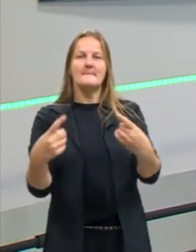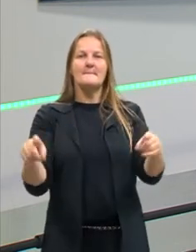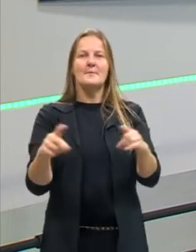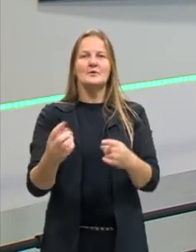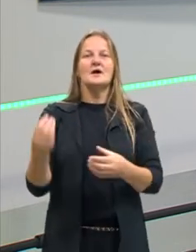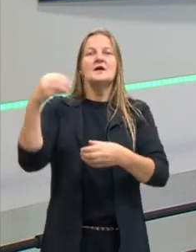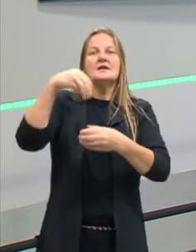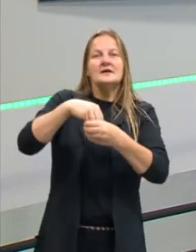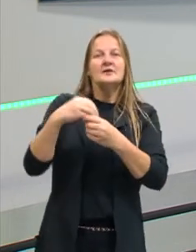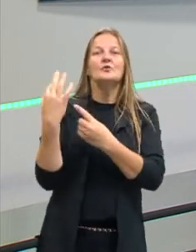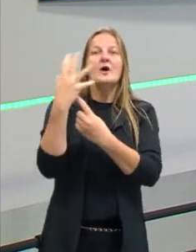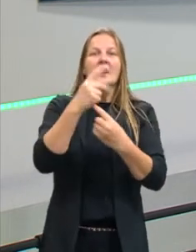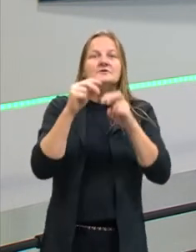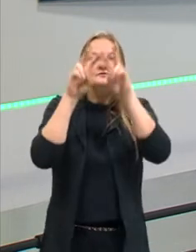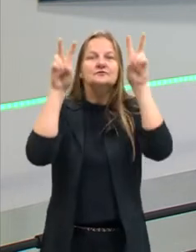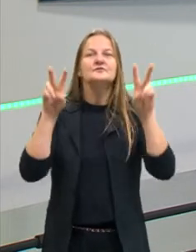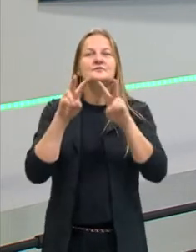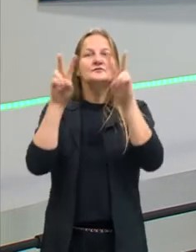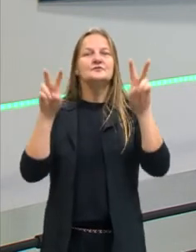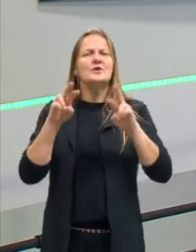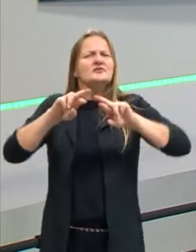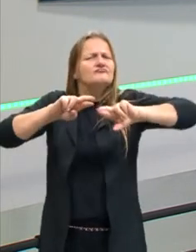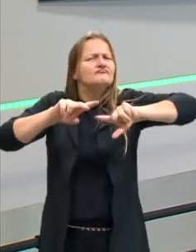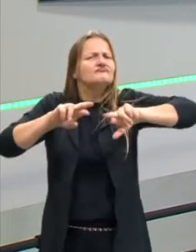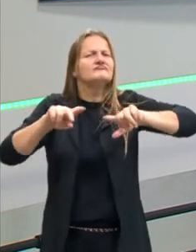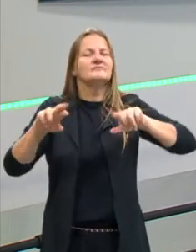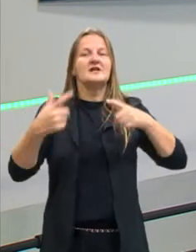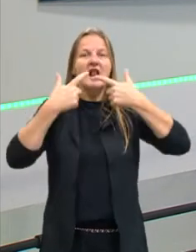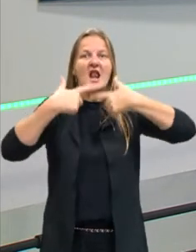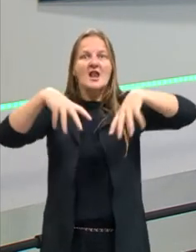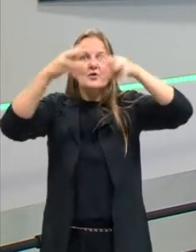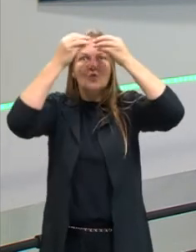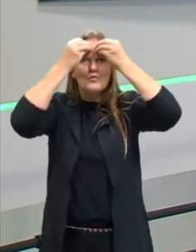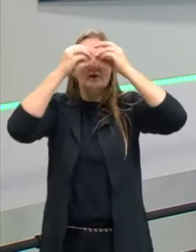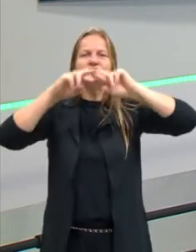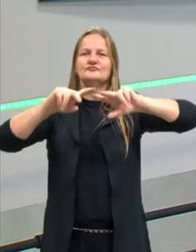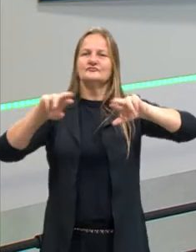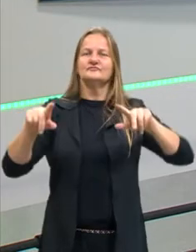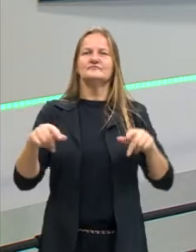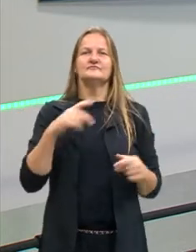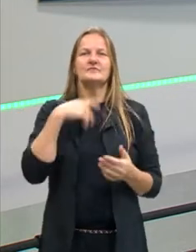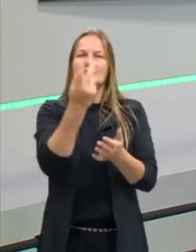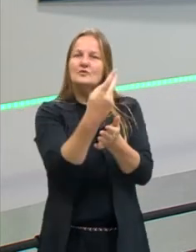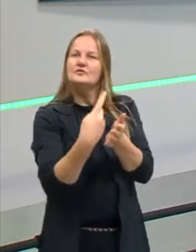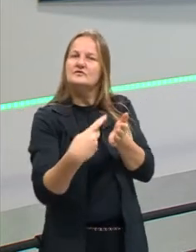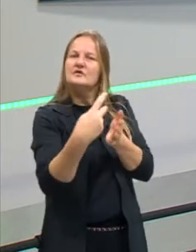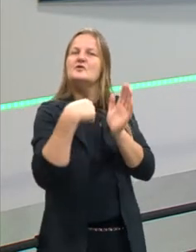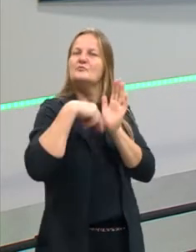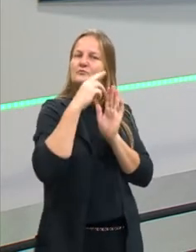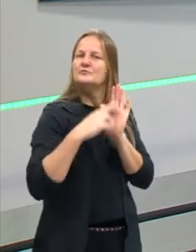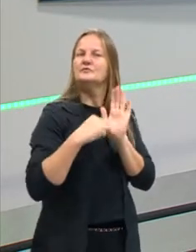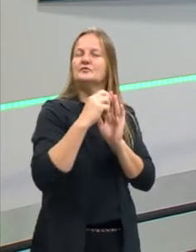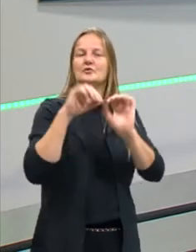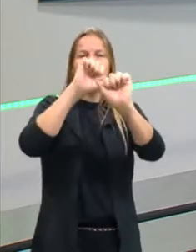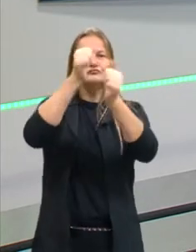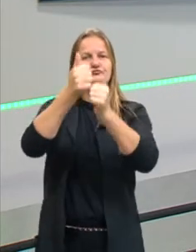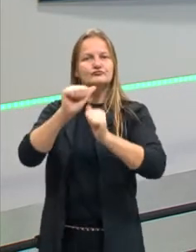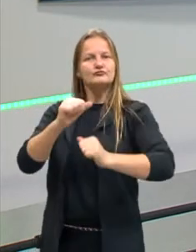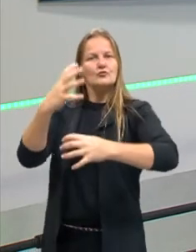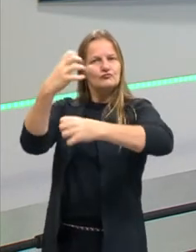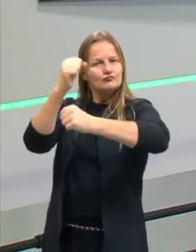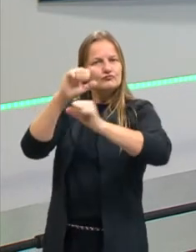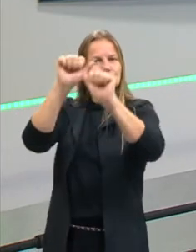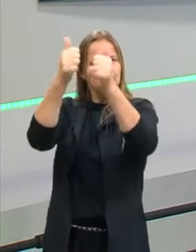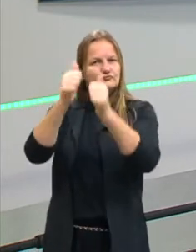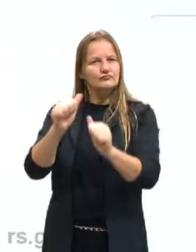E dentro das artes visuais, então, diversas linguagens como essas que eu citei. Desenho, pintura e escultura. Nós